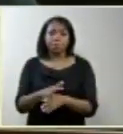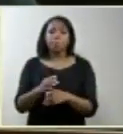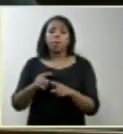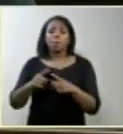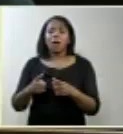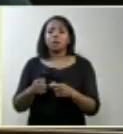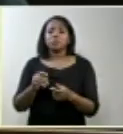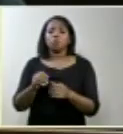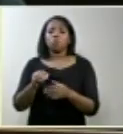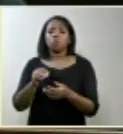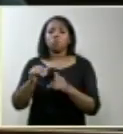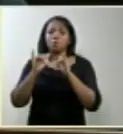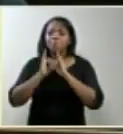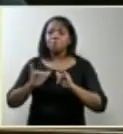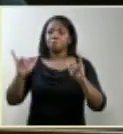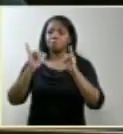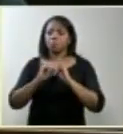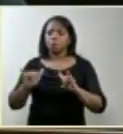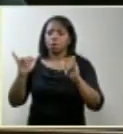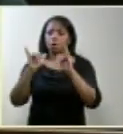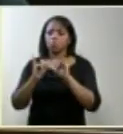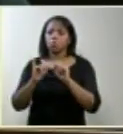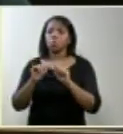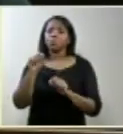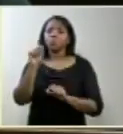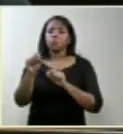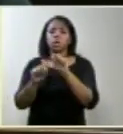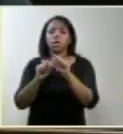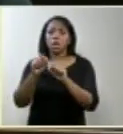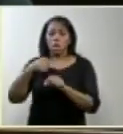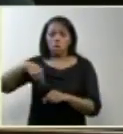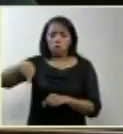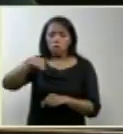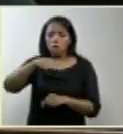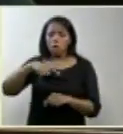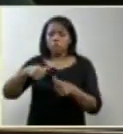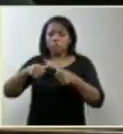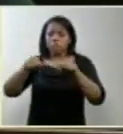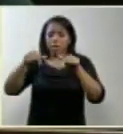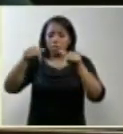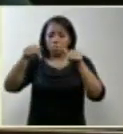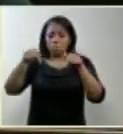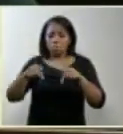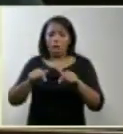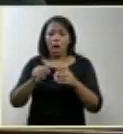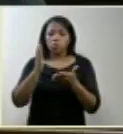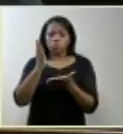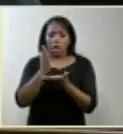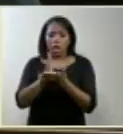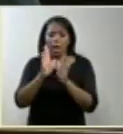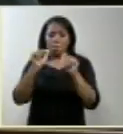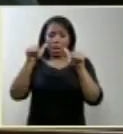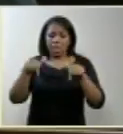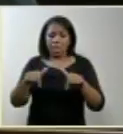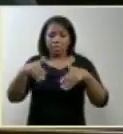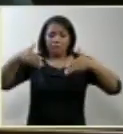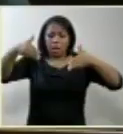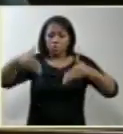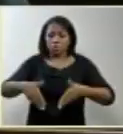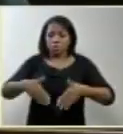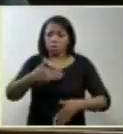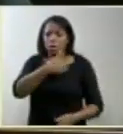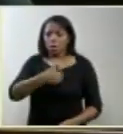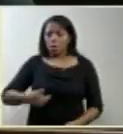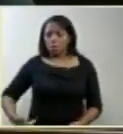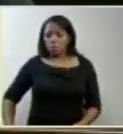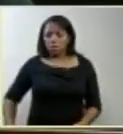informar que nós estaremos após encerrada a audiência pública com as